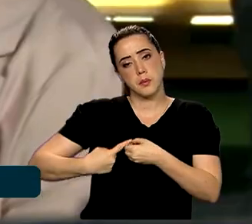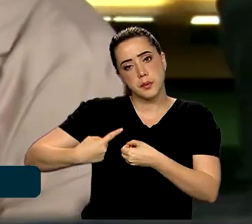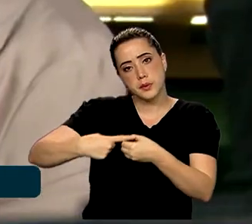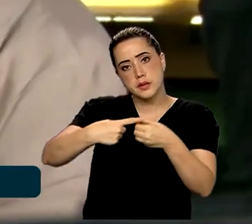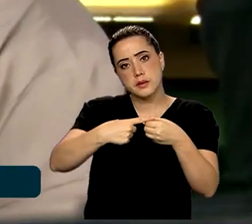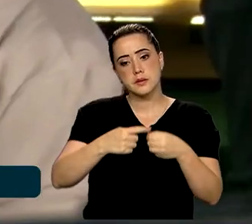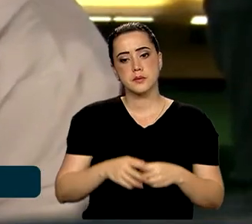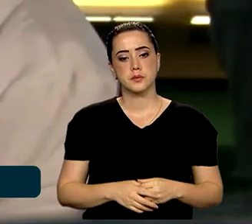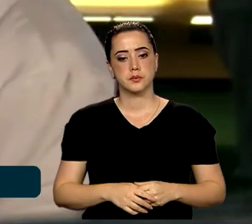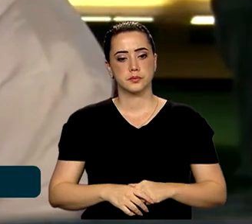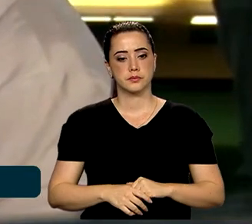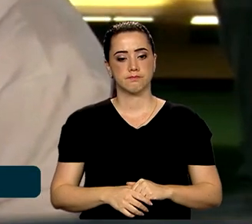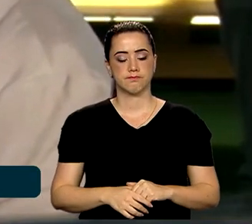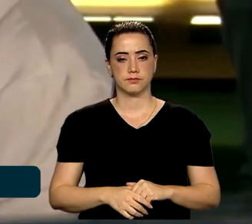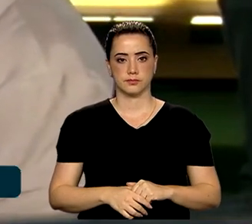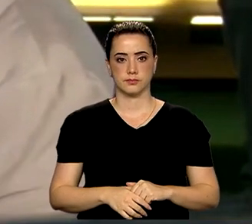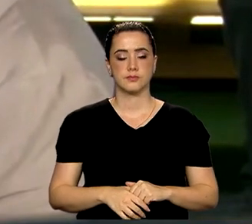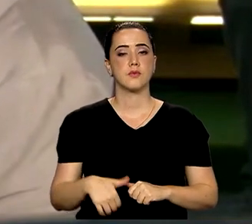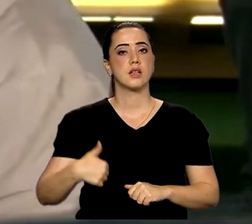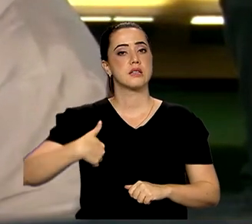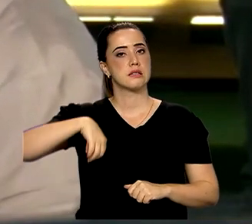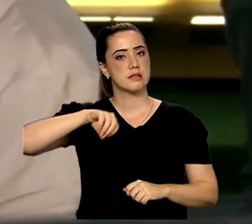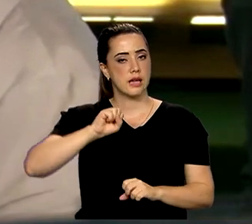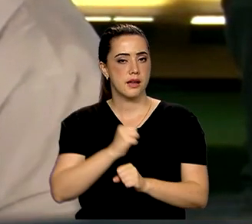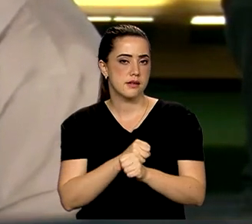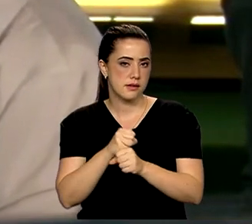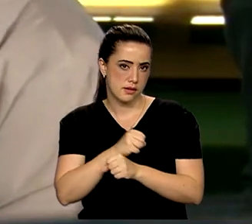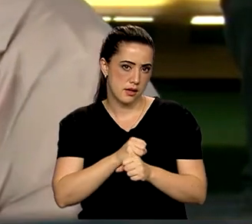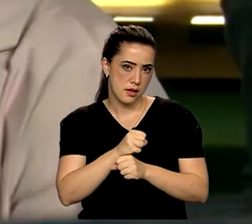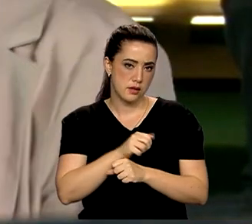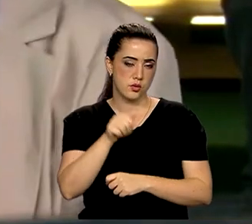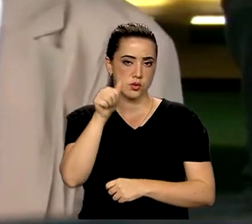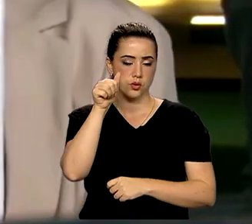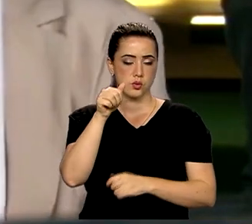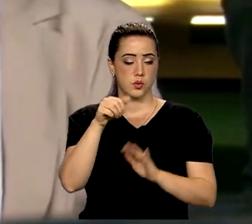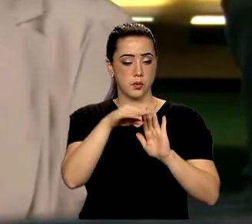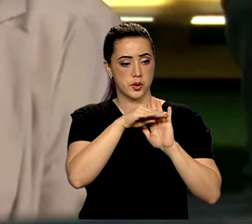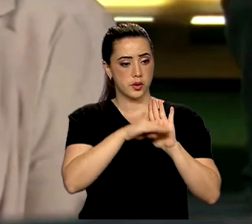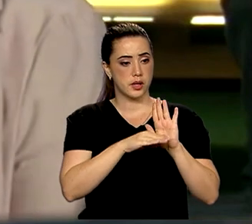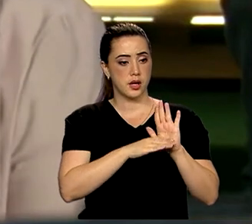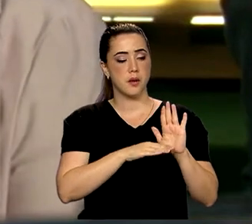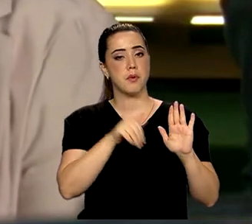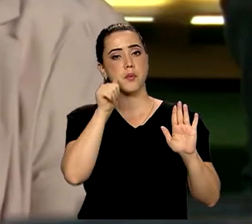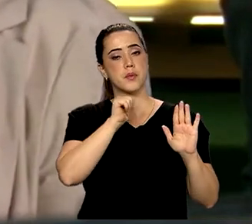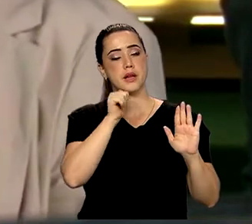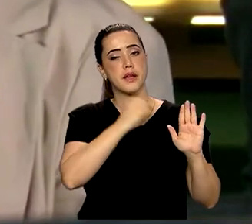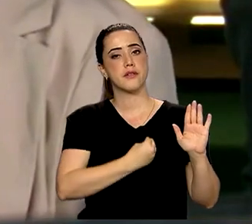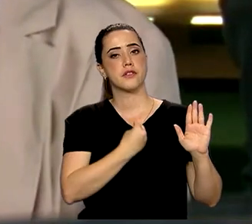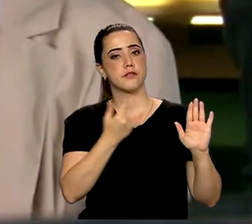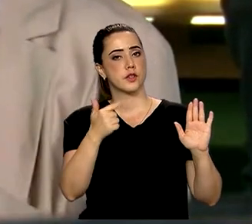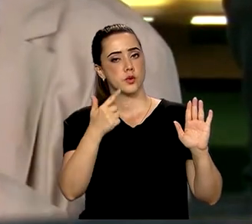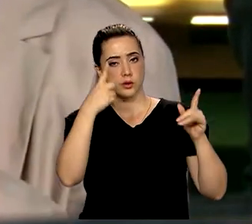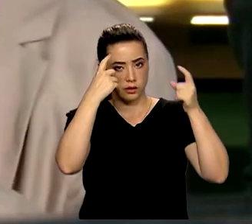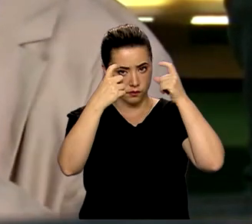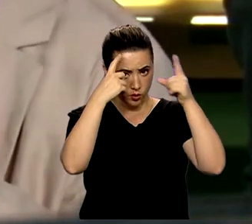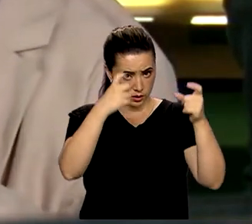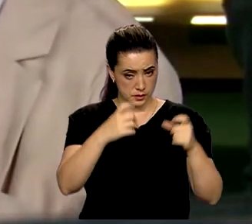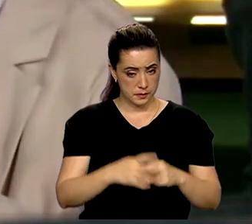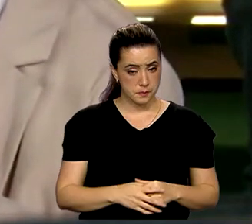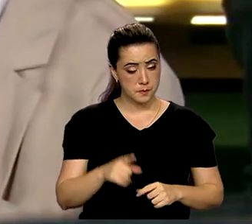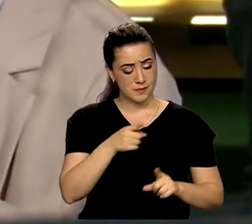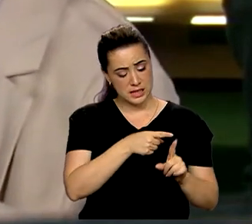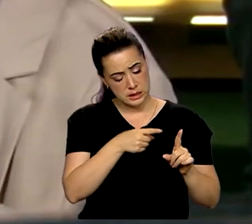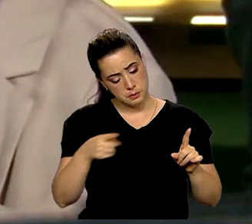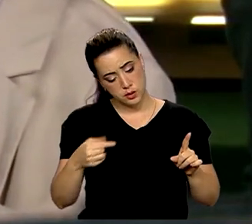Dez anos do programa Mulher Viver Sem Violência. Nós estamos fazendo agora, em agosto. Desses